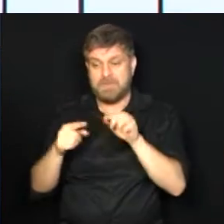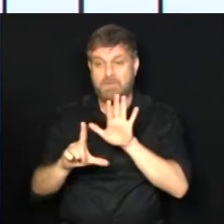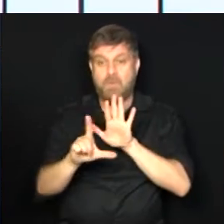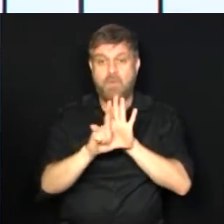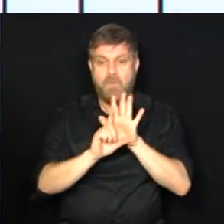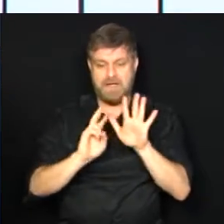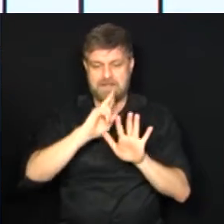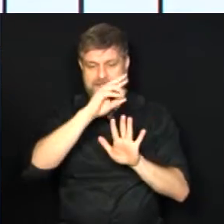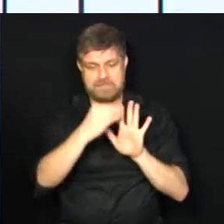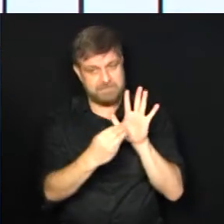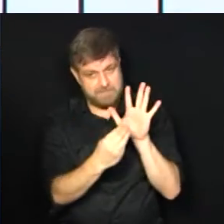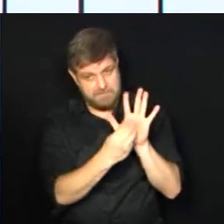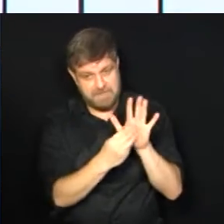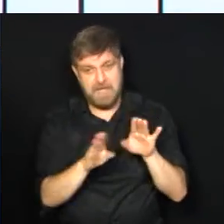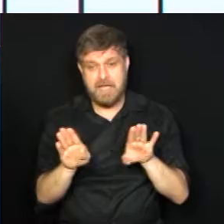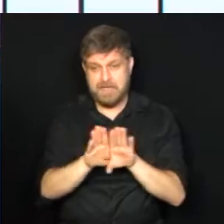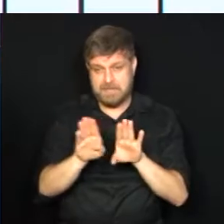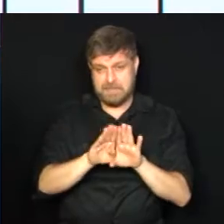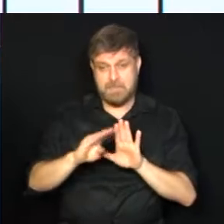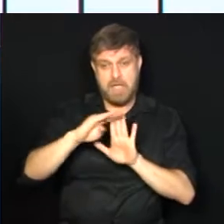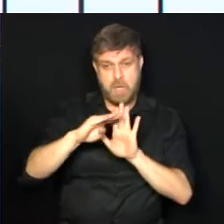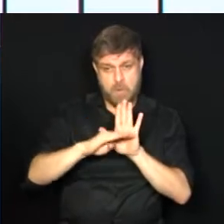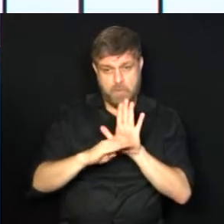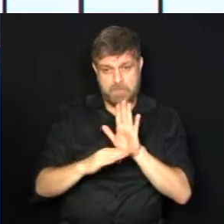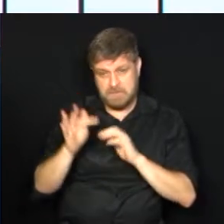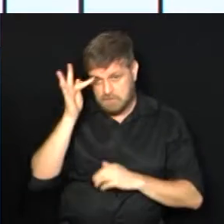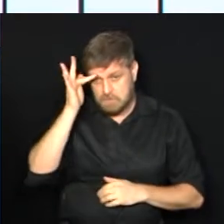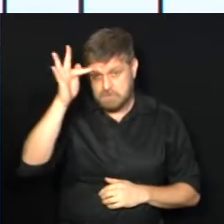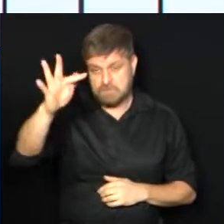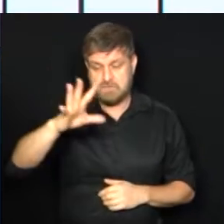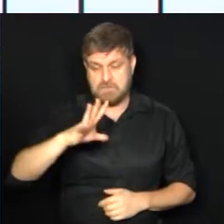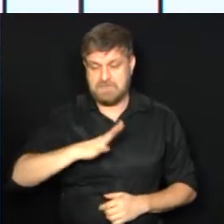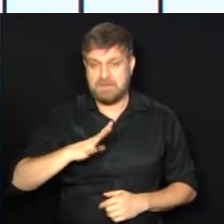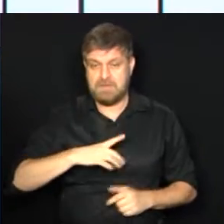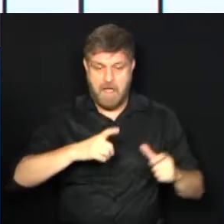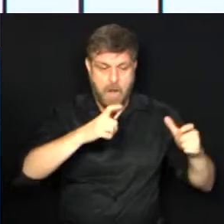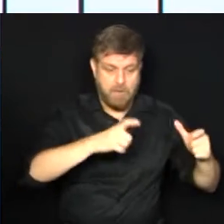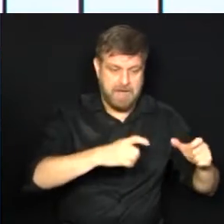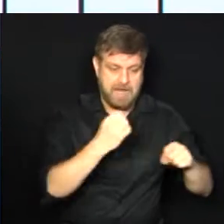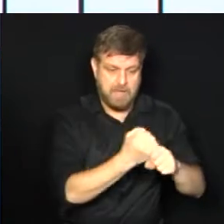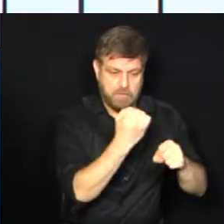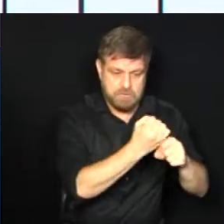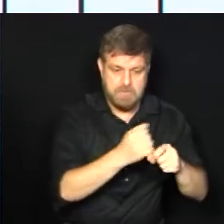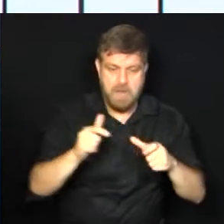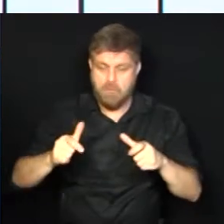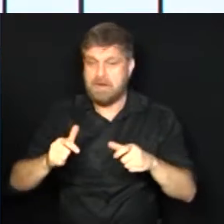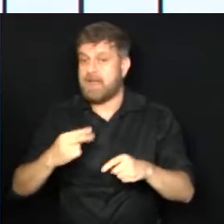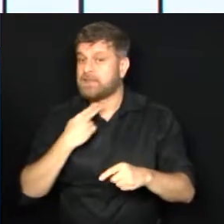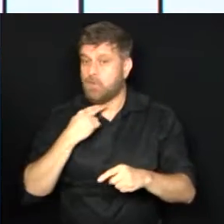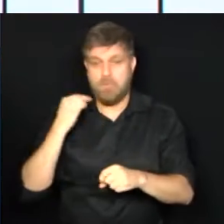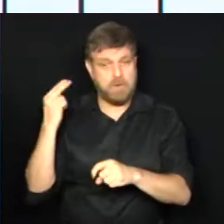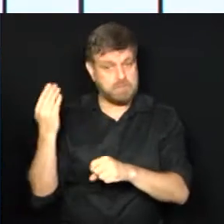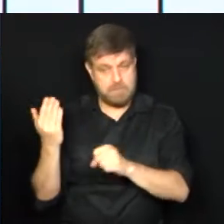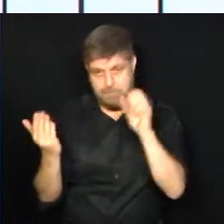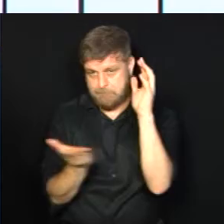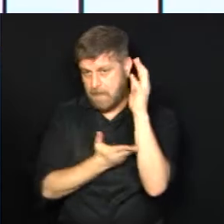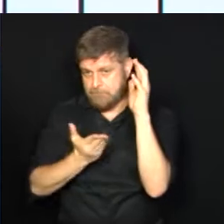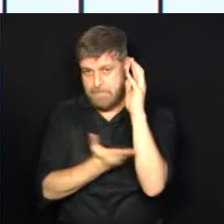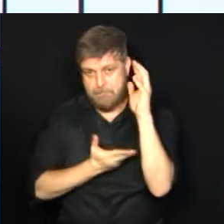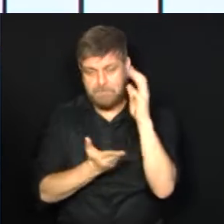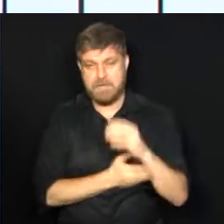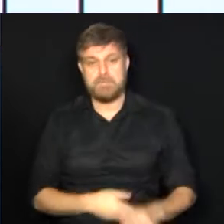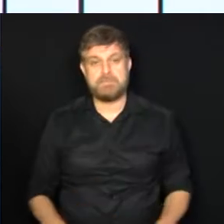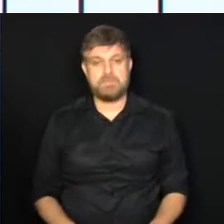ambientais e também com o plano diretor do nosso município. E ainda temos um projeto do vereador Sidão Santos,